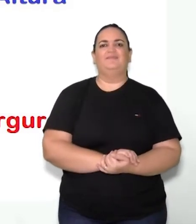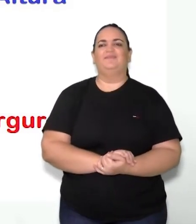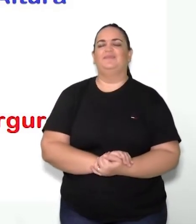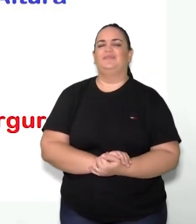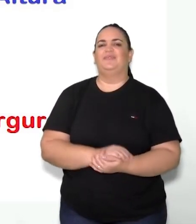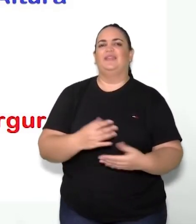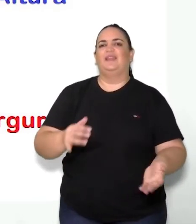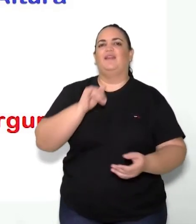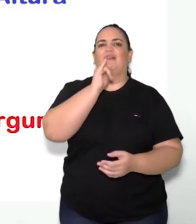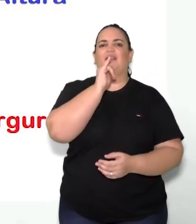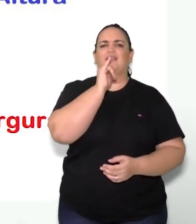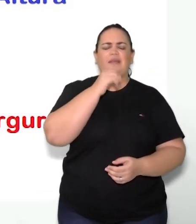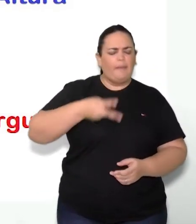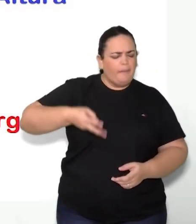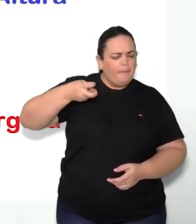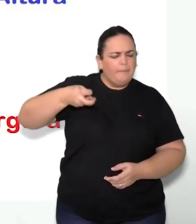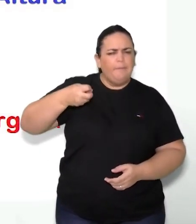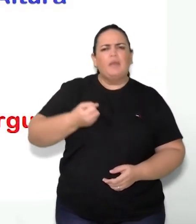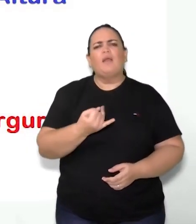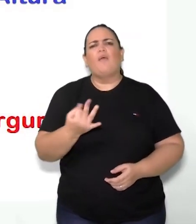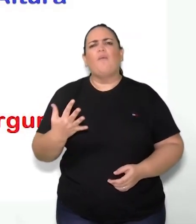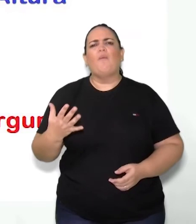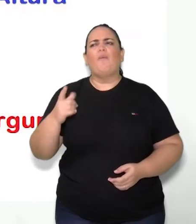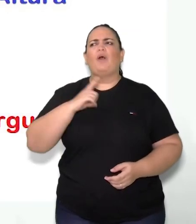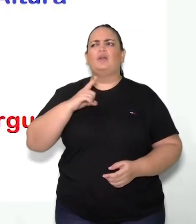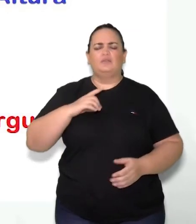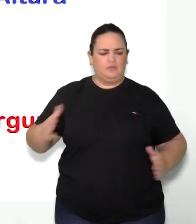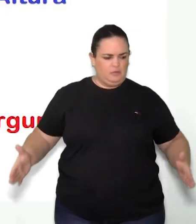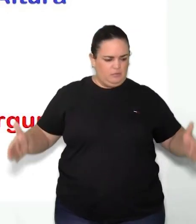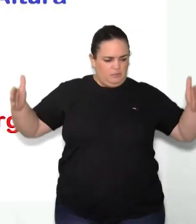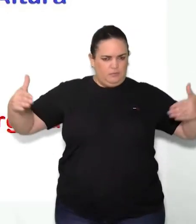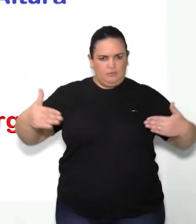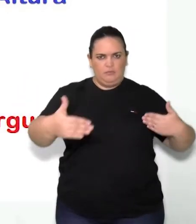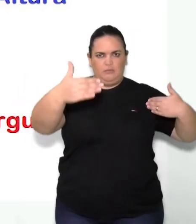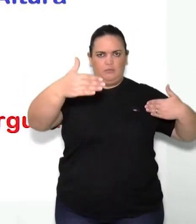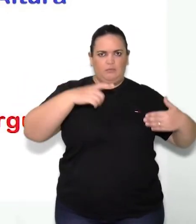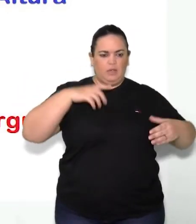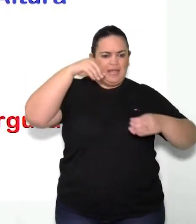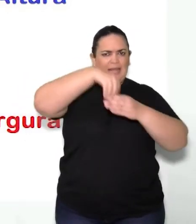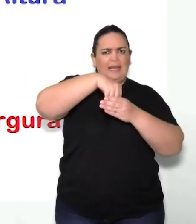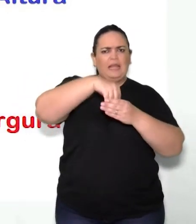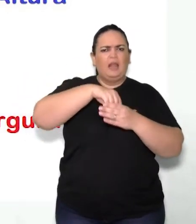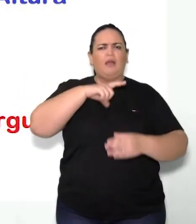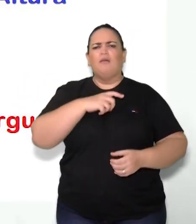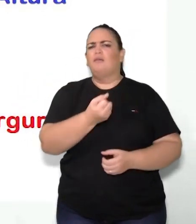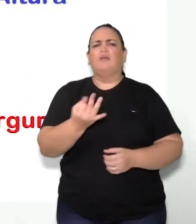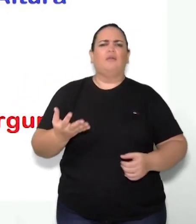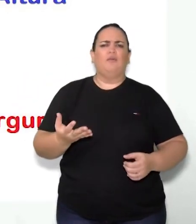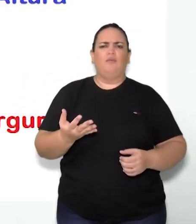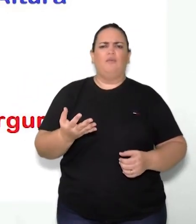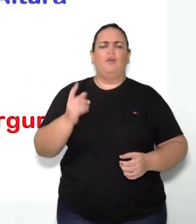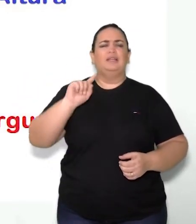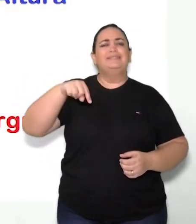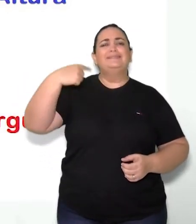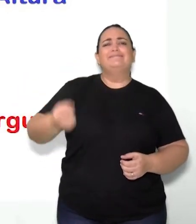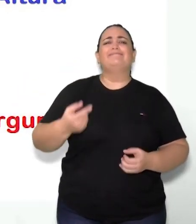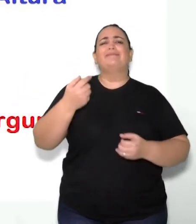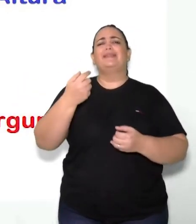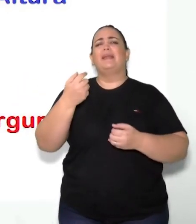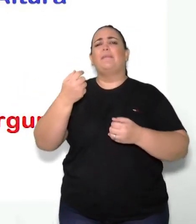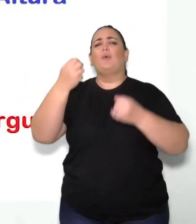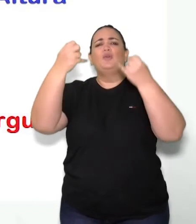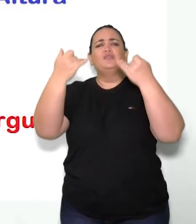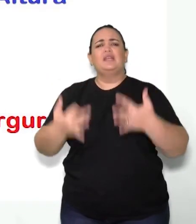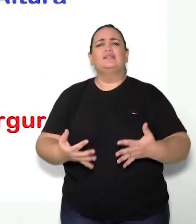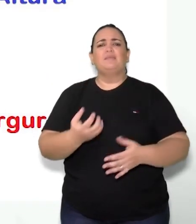Verificar quantos cubinhos a gente tem dentro desse compartimento e depois, em seguida, a gente informar a quantidade de